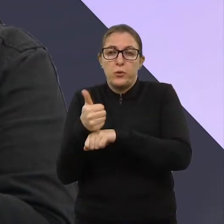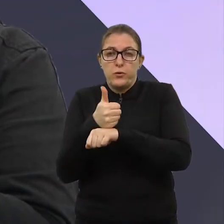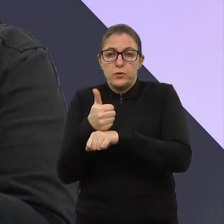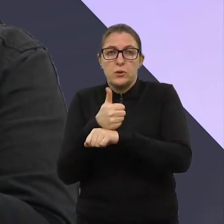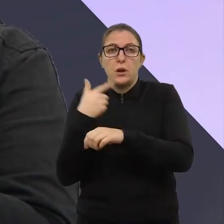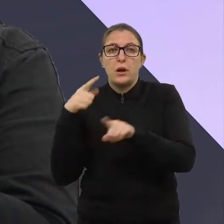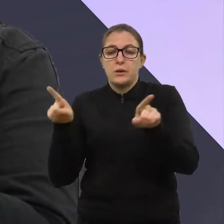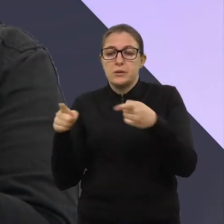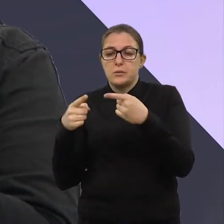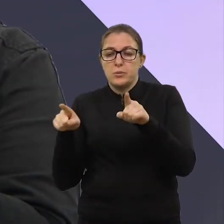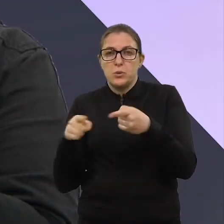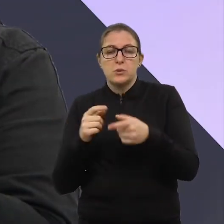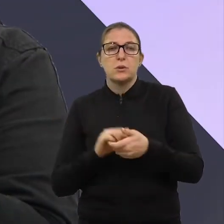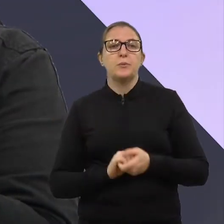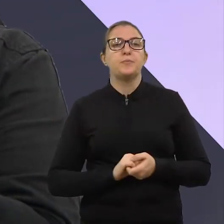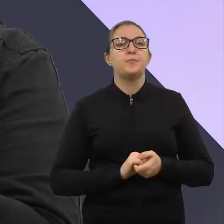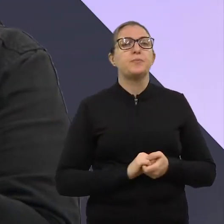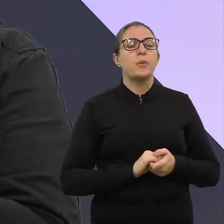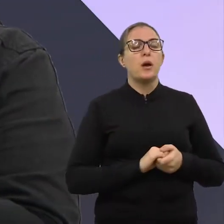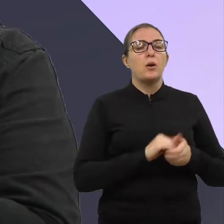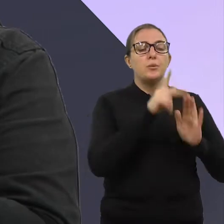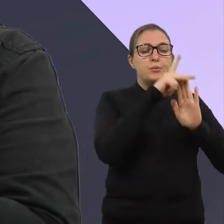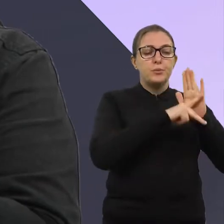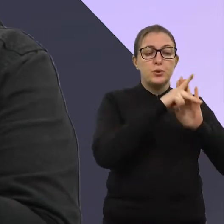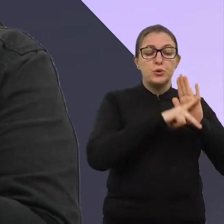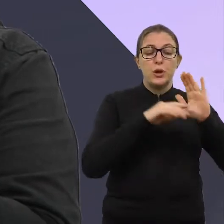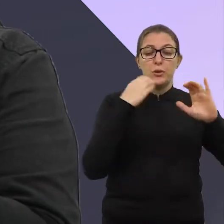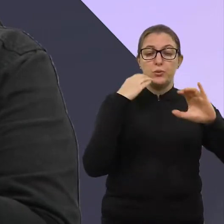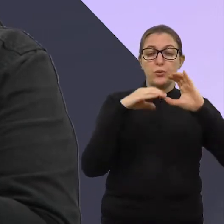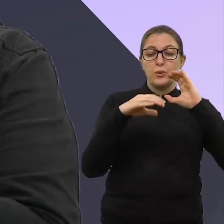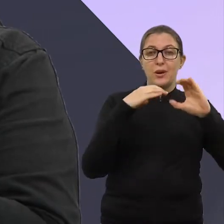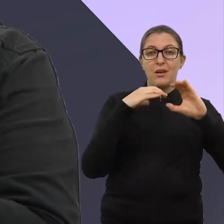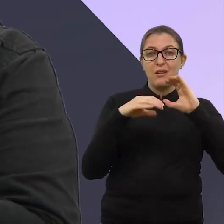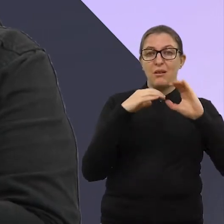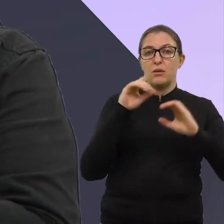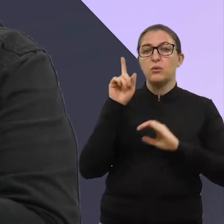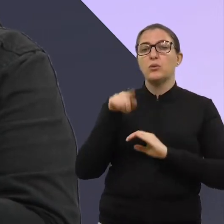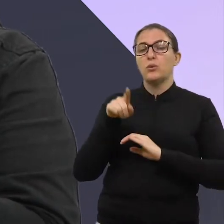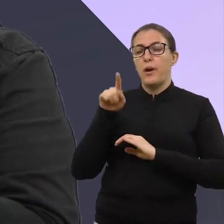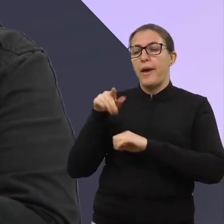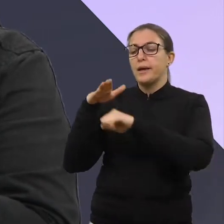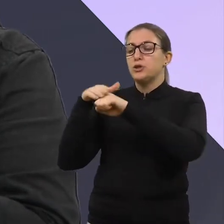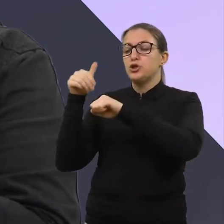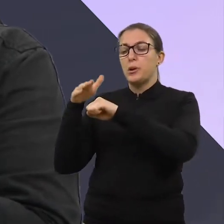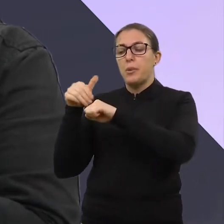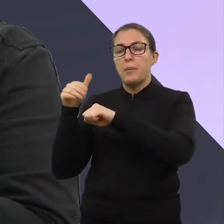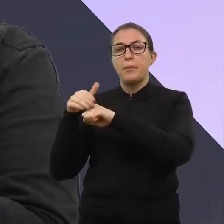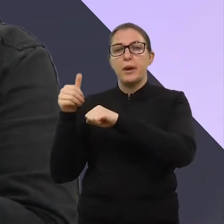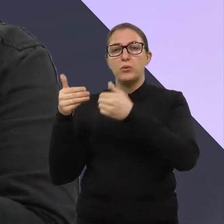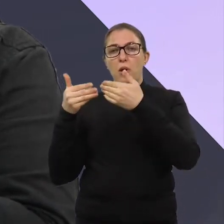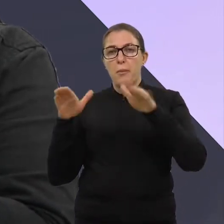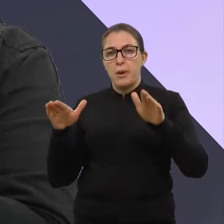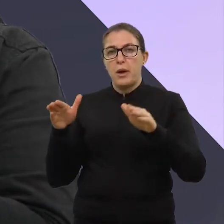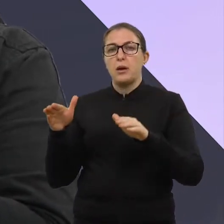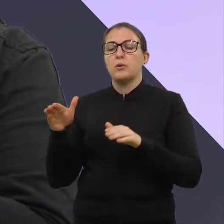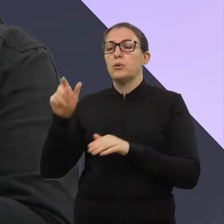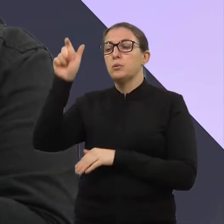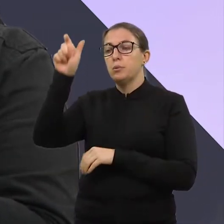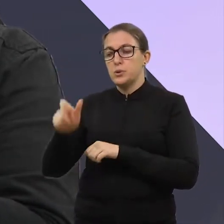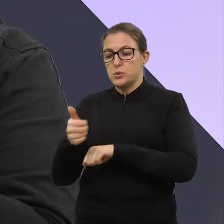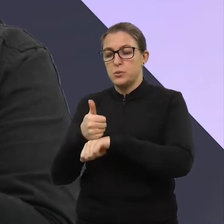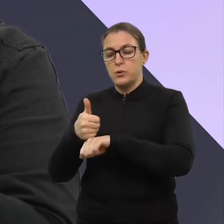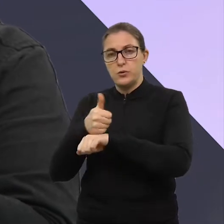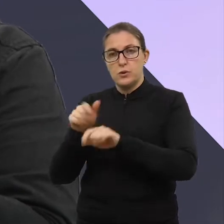o Canto da Gente é um projeto, né? Um chamamento público, né? Para músicos profissionais. Então,